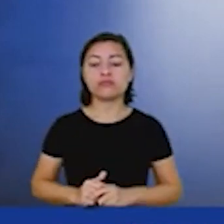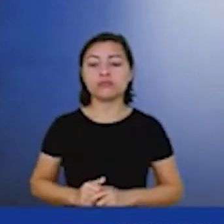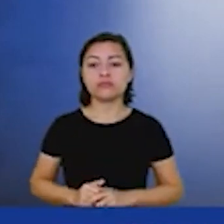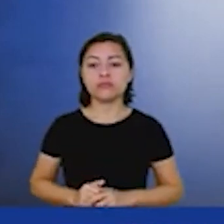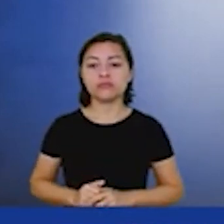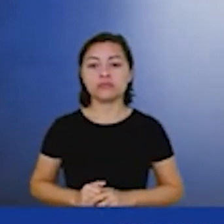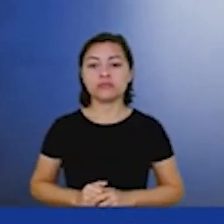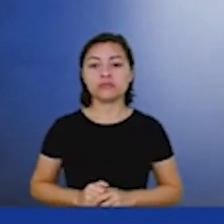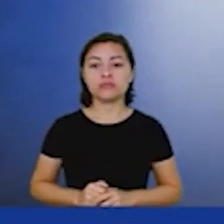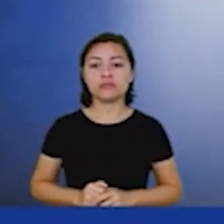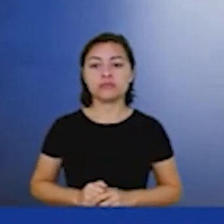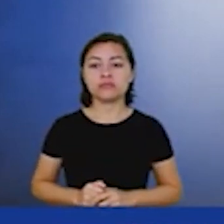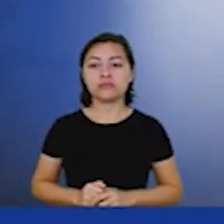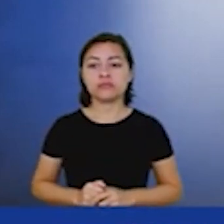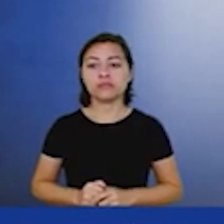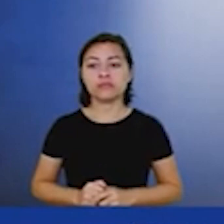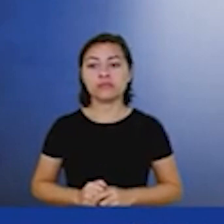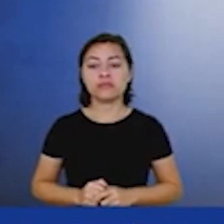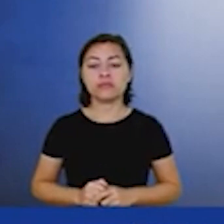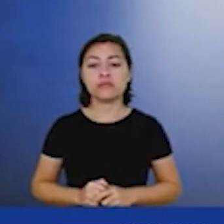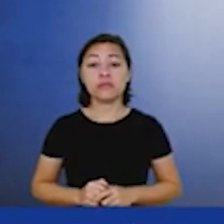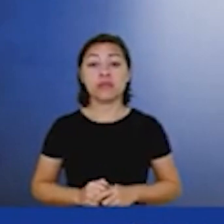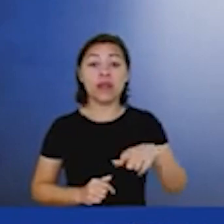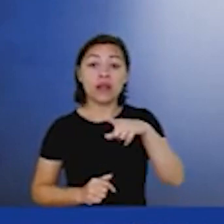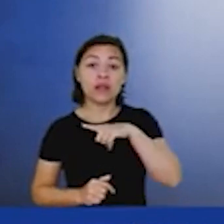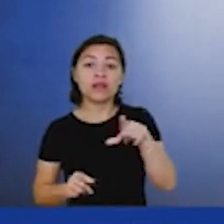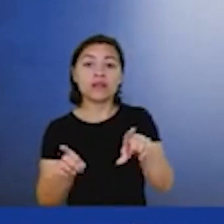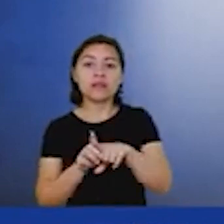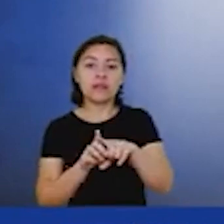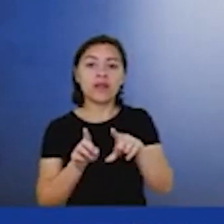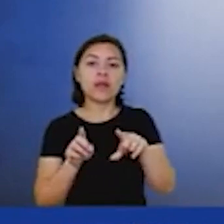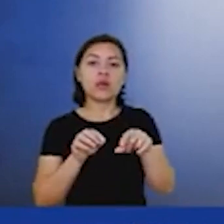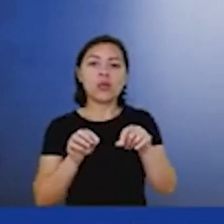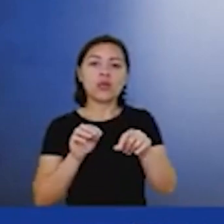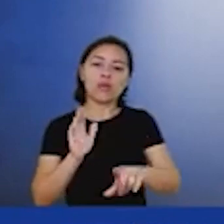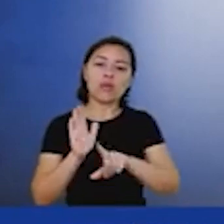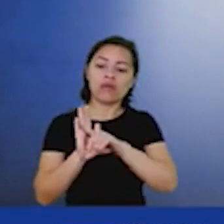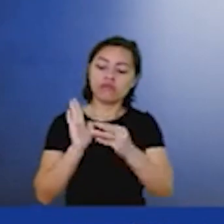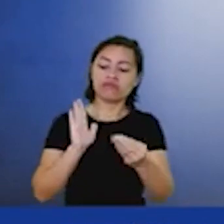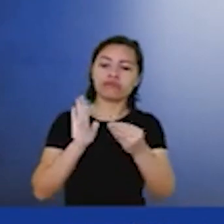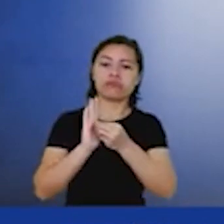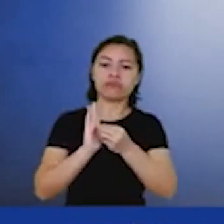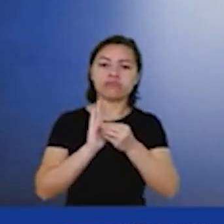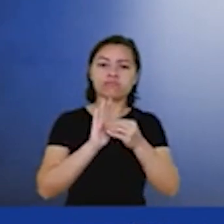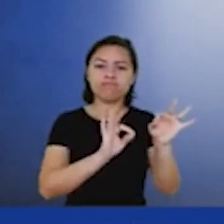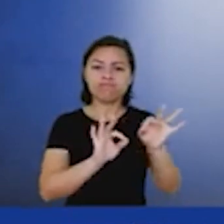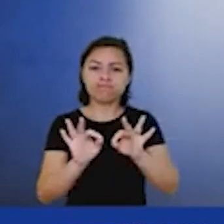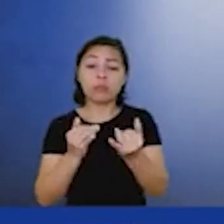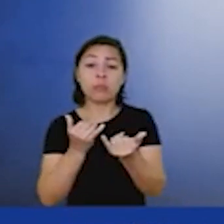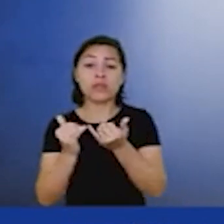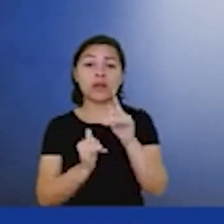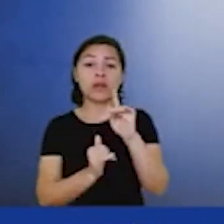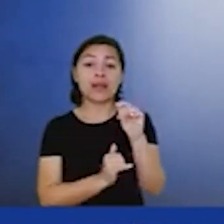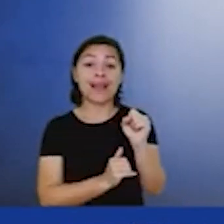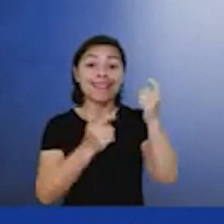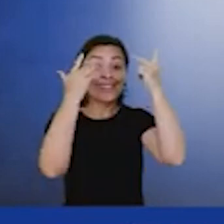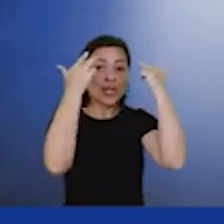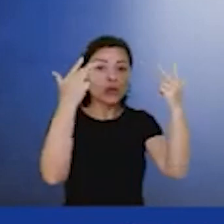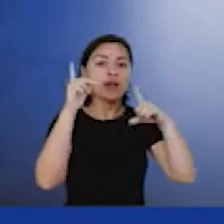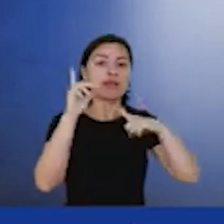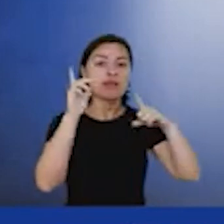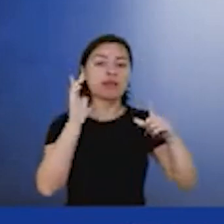existe um arraboço regulatório que dá base a isso no gás natural é o reconhecimento e certificação